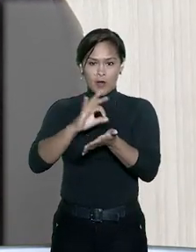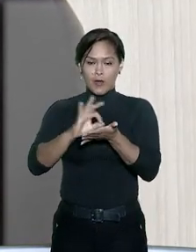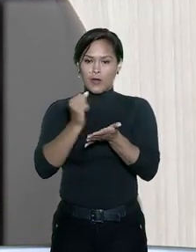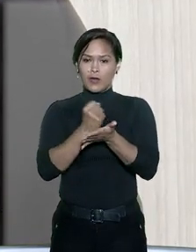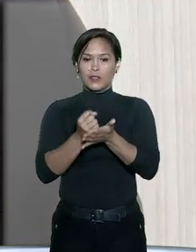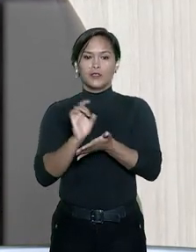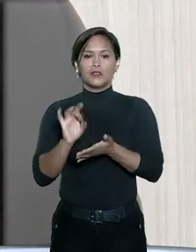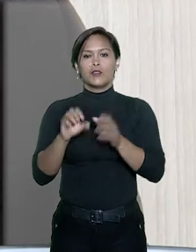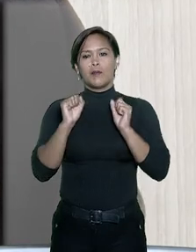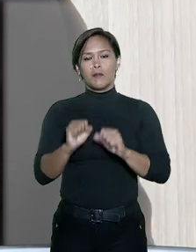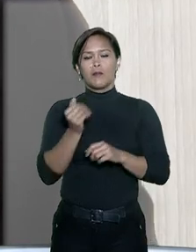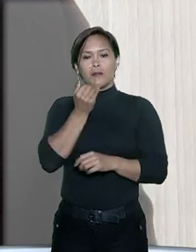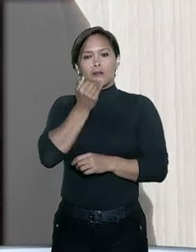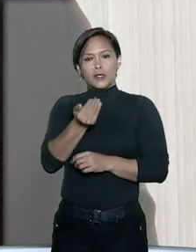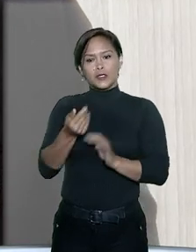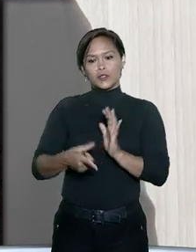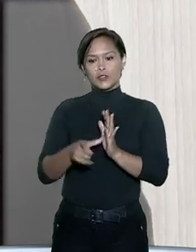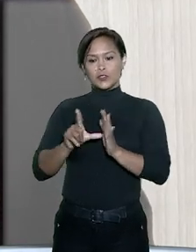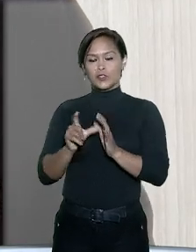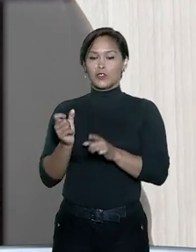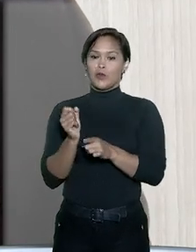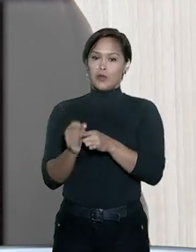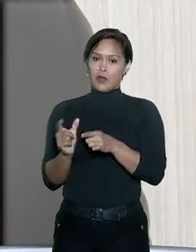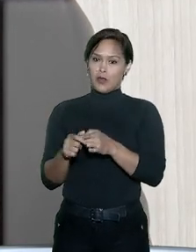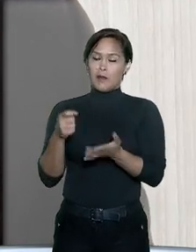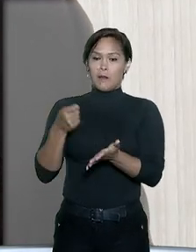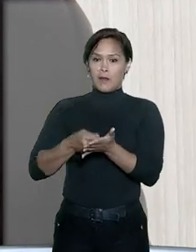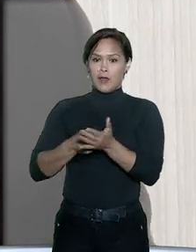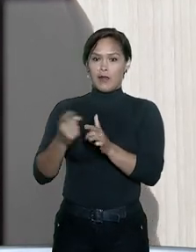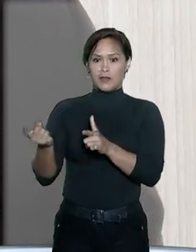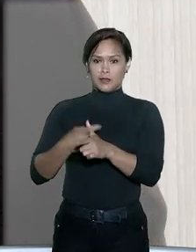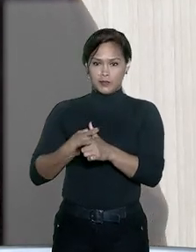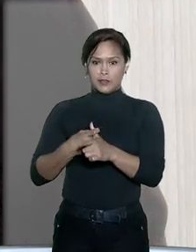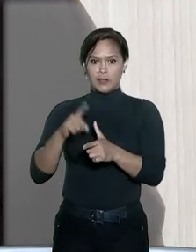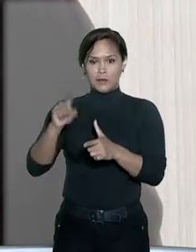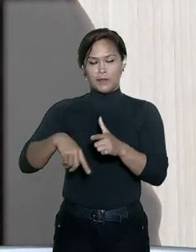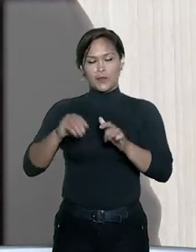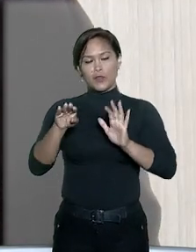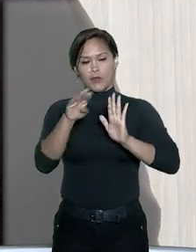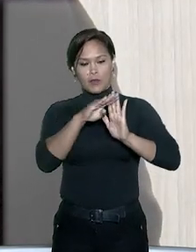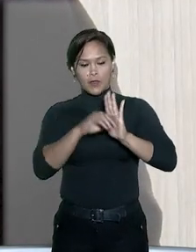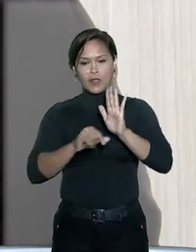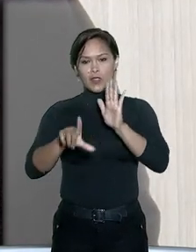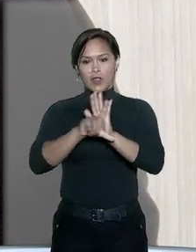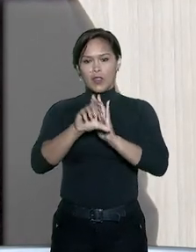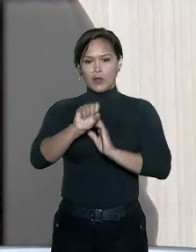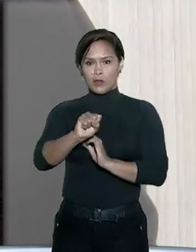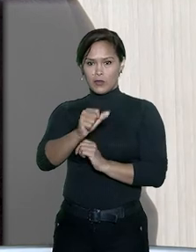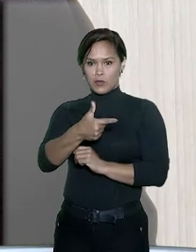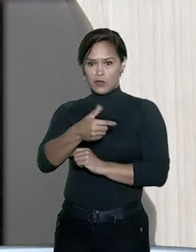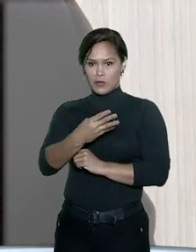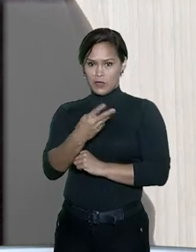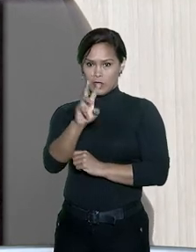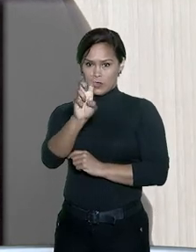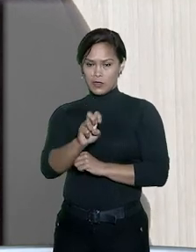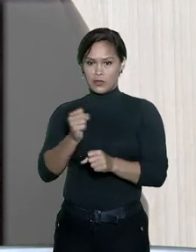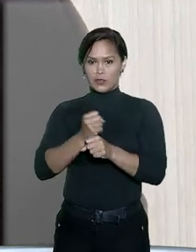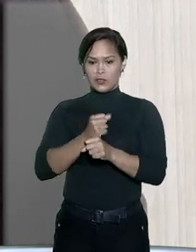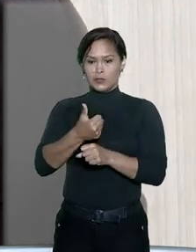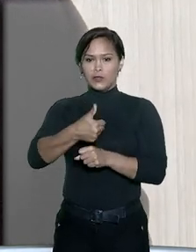poderiam ser exigidos se o locatário pagasse a dívida, conforme previsão da Lei nº.245, de